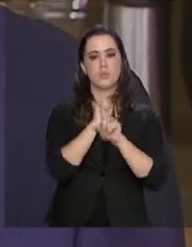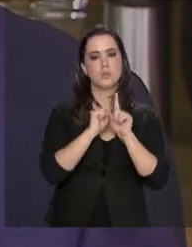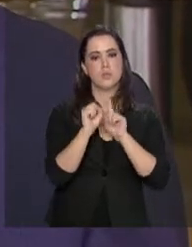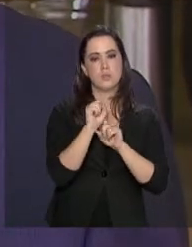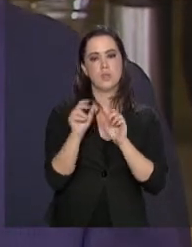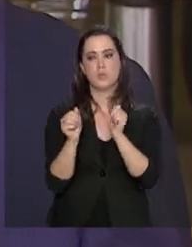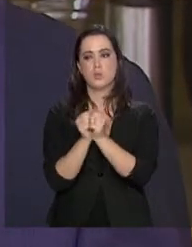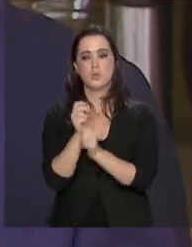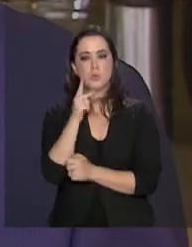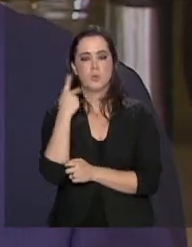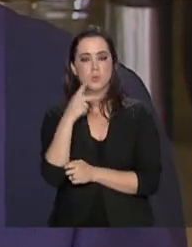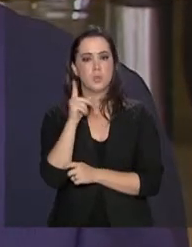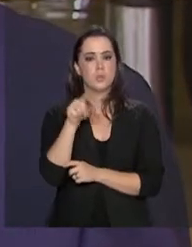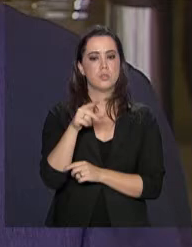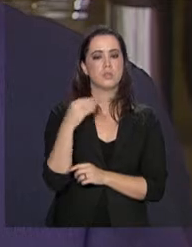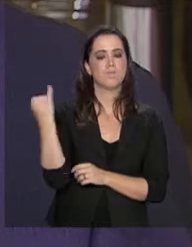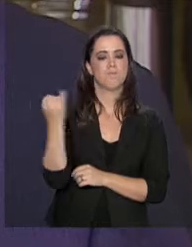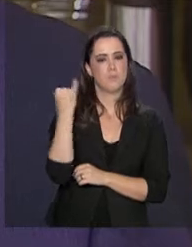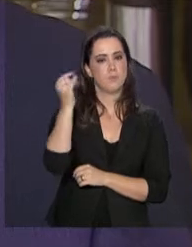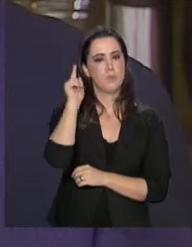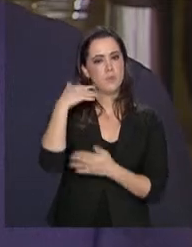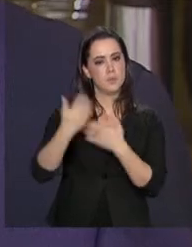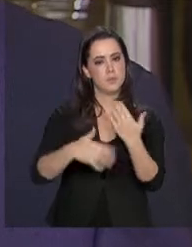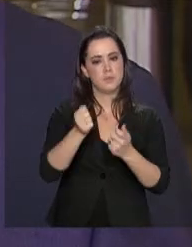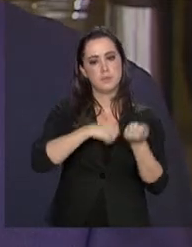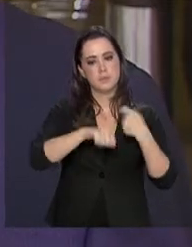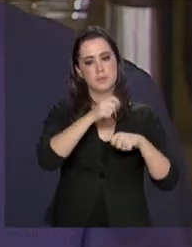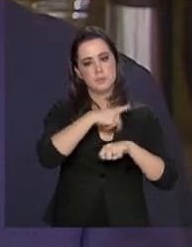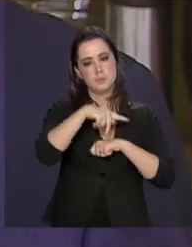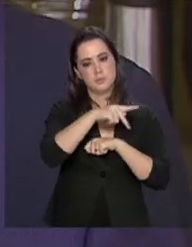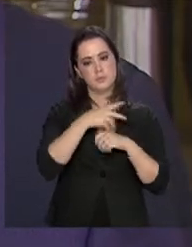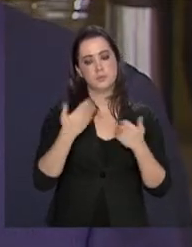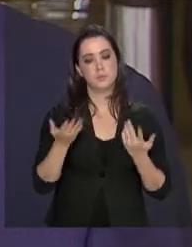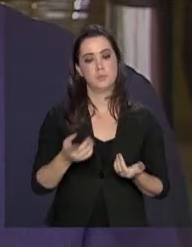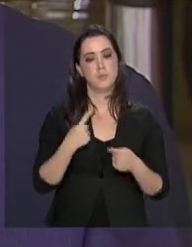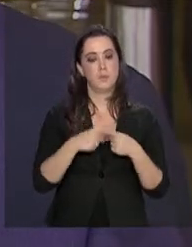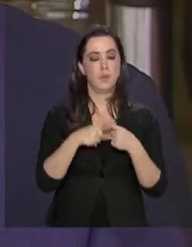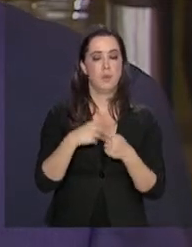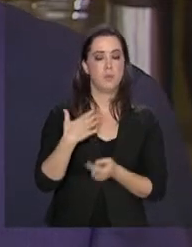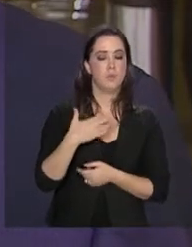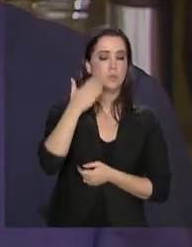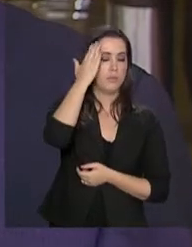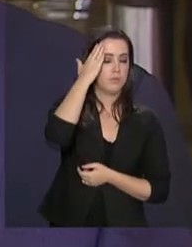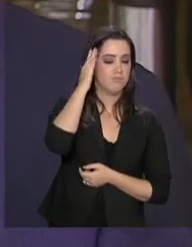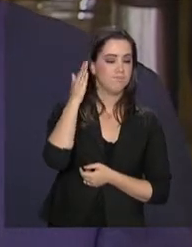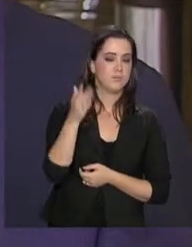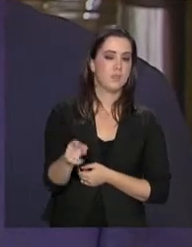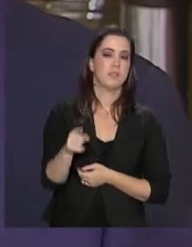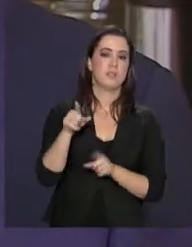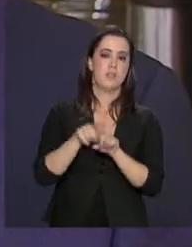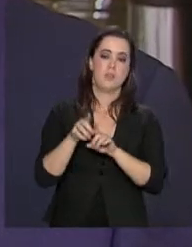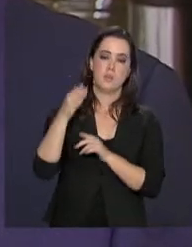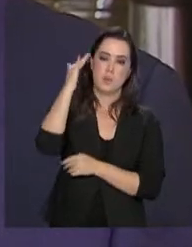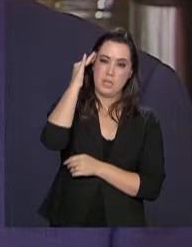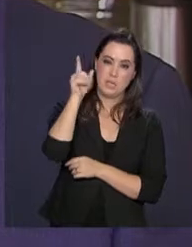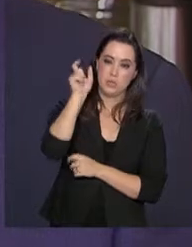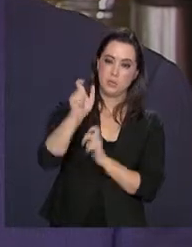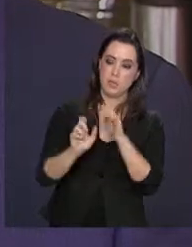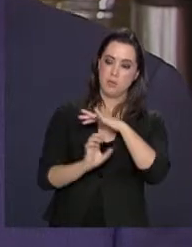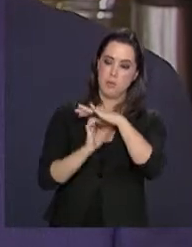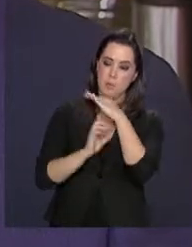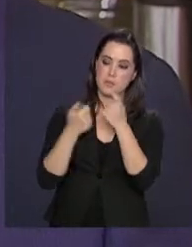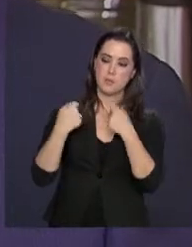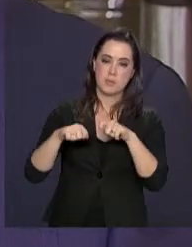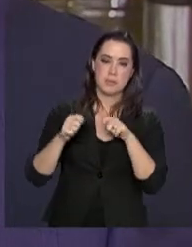decisivo para a equação de desenvolvimento econômico do país, né? Porque o entendimento das necessidades do empresariado,